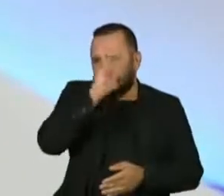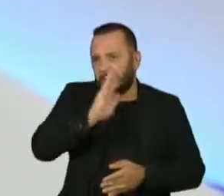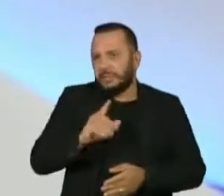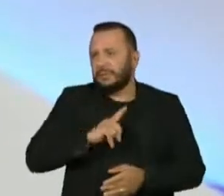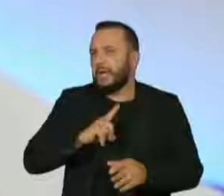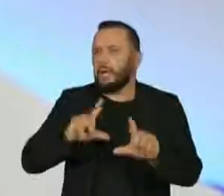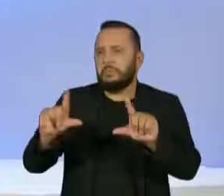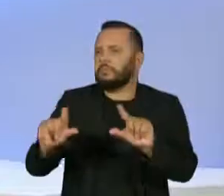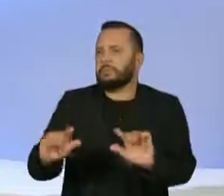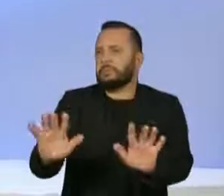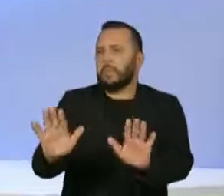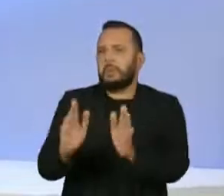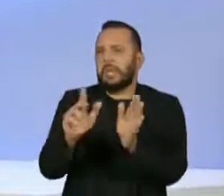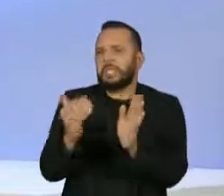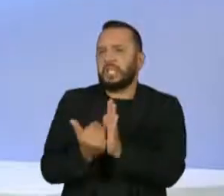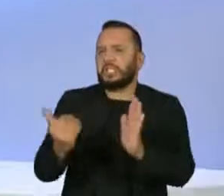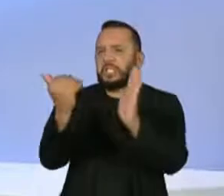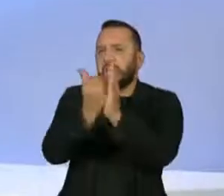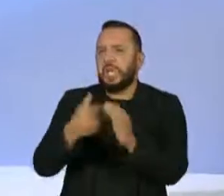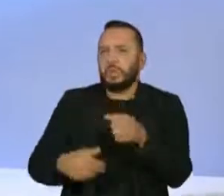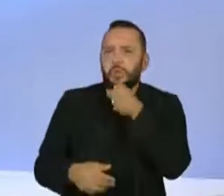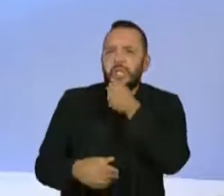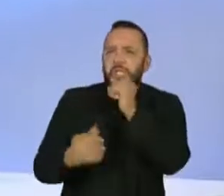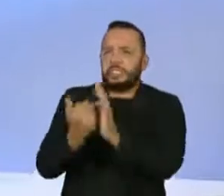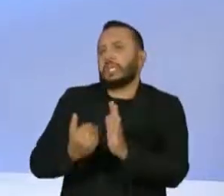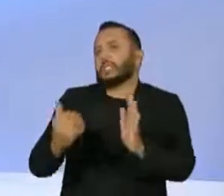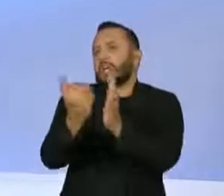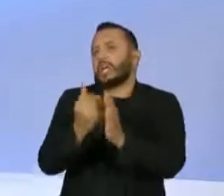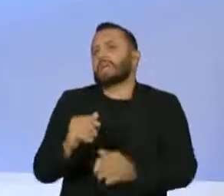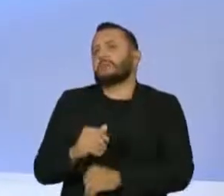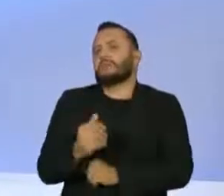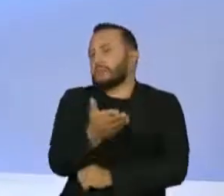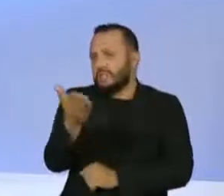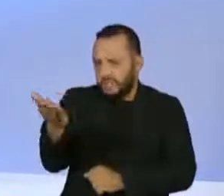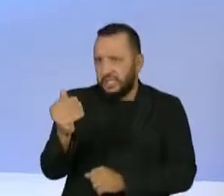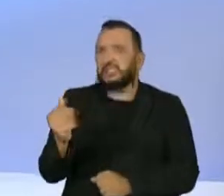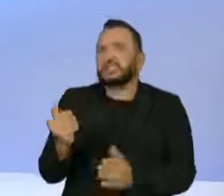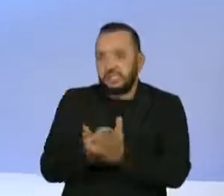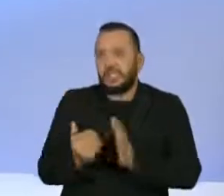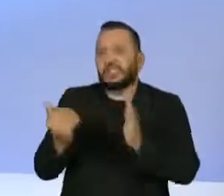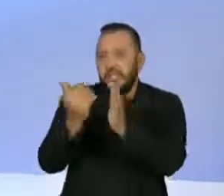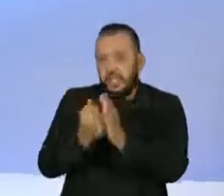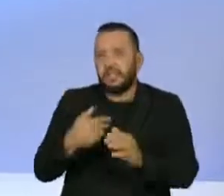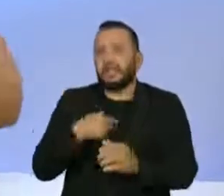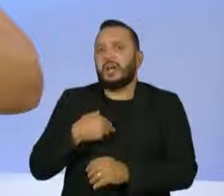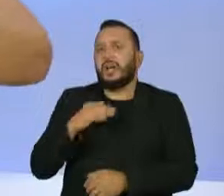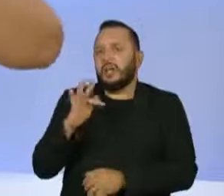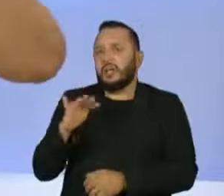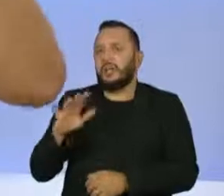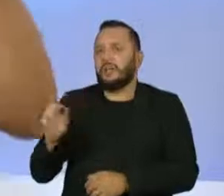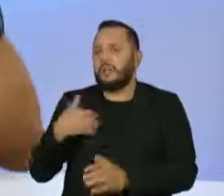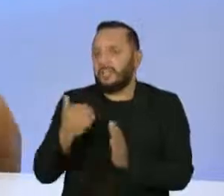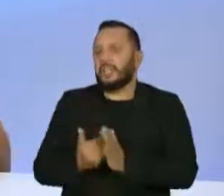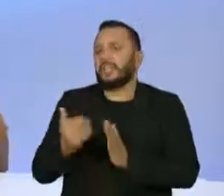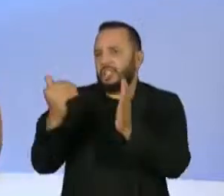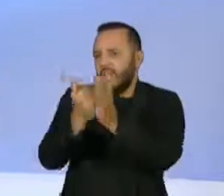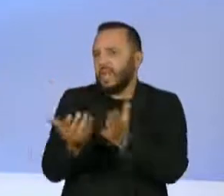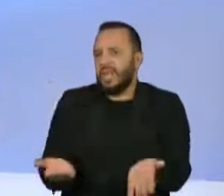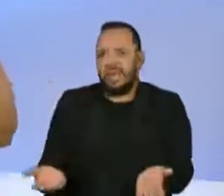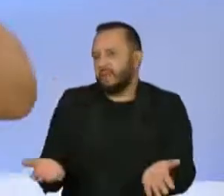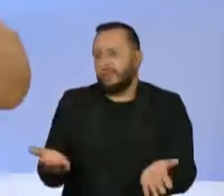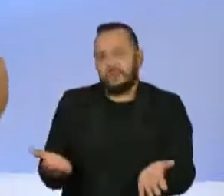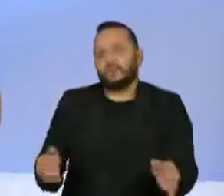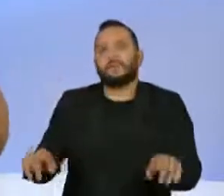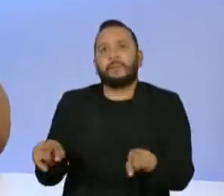que o mercado exagera, que os jornalistas exageram, que você exagera, a IF exagera, colocam muito uma coisa